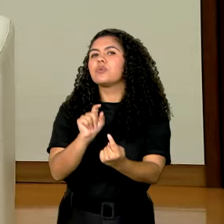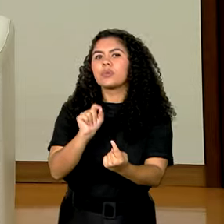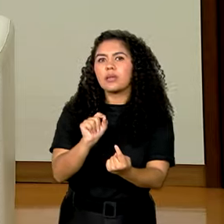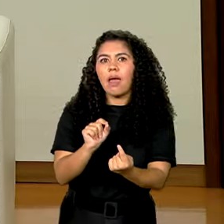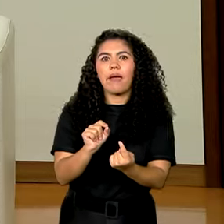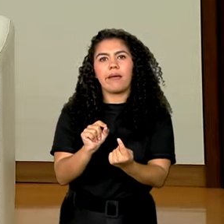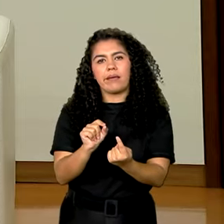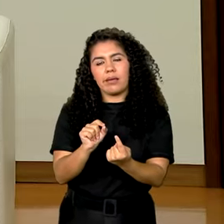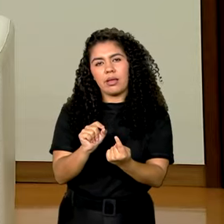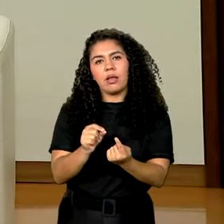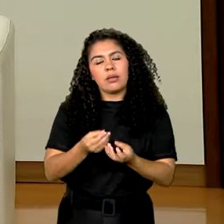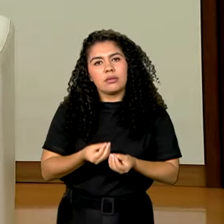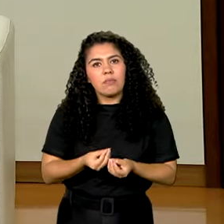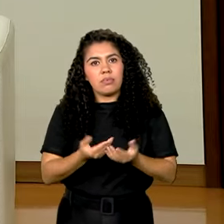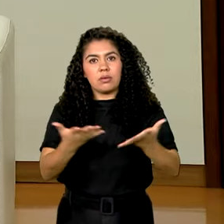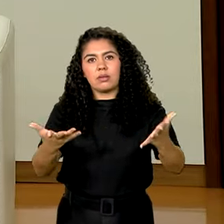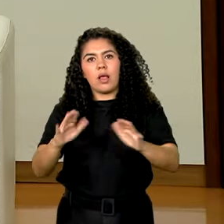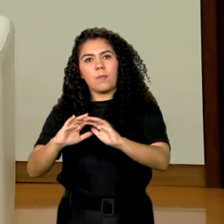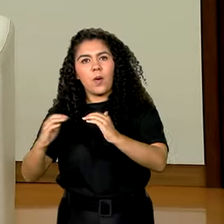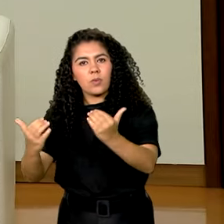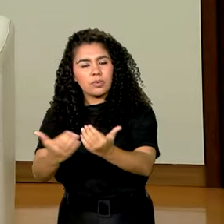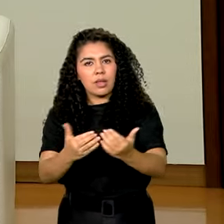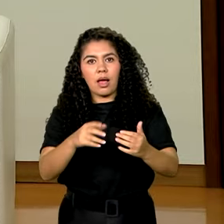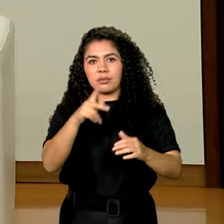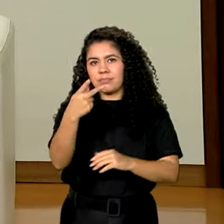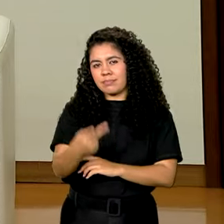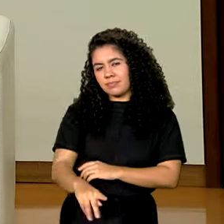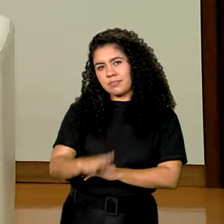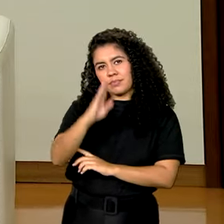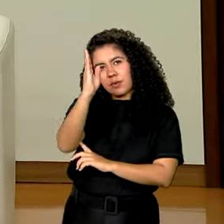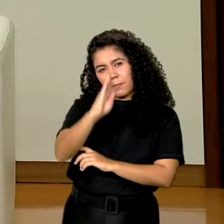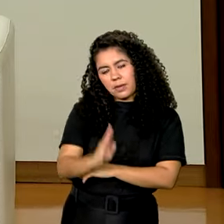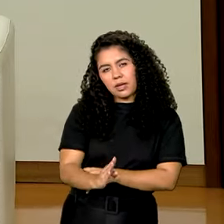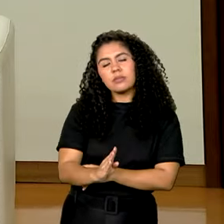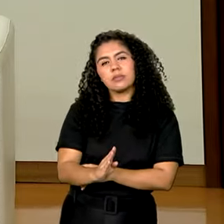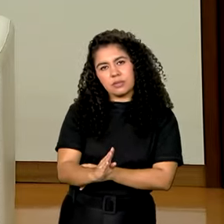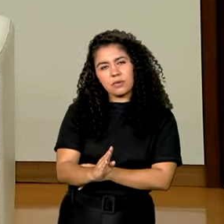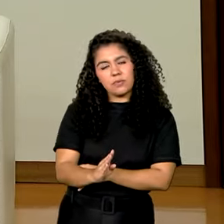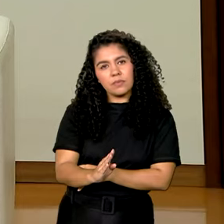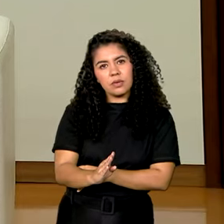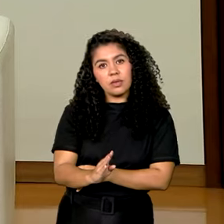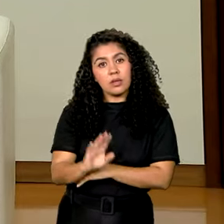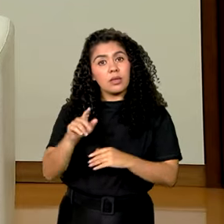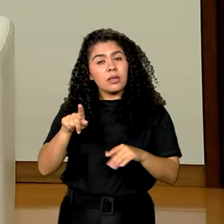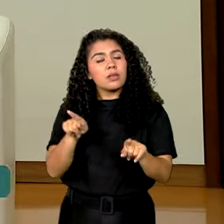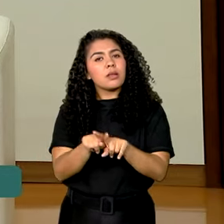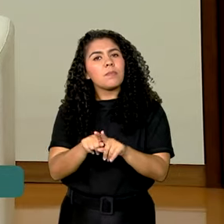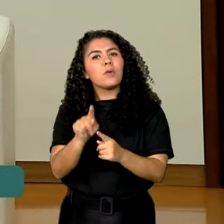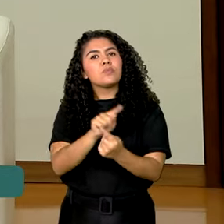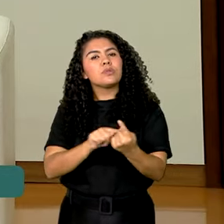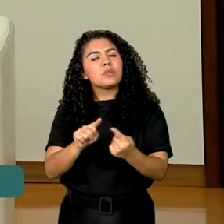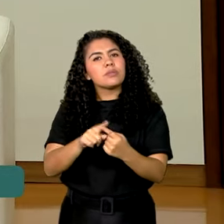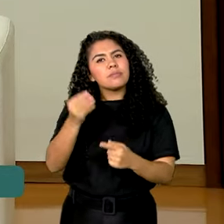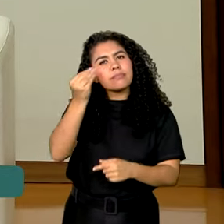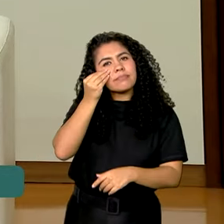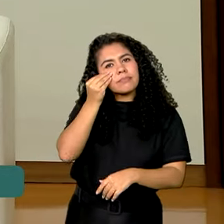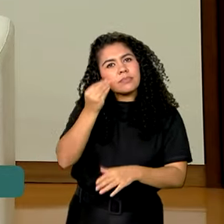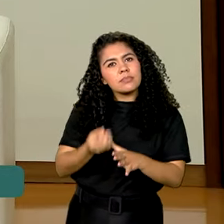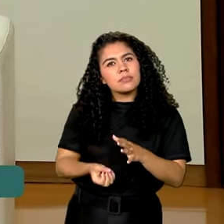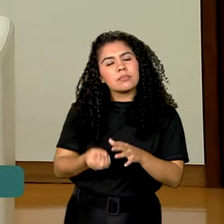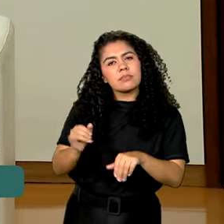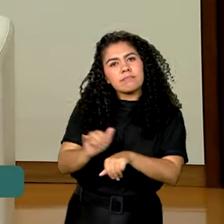atender a comunidade, a sociedade brasileira. E o impacto foi criar uma possibilidade de